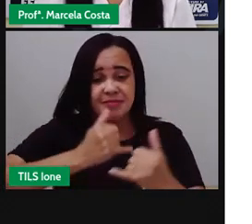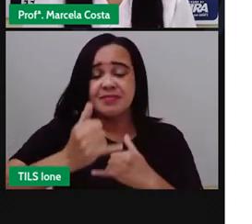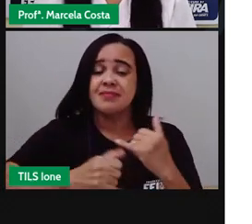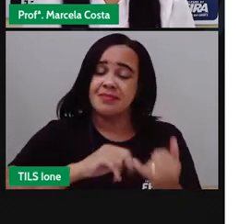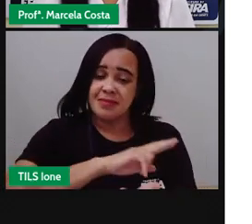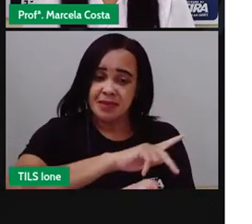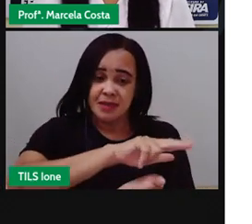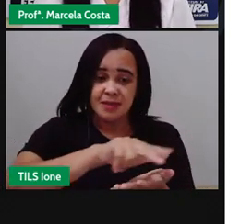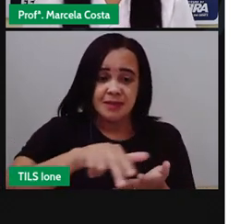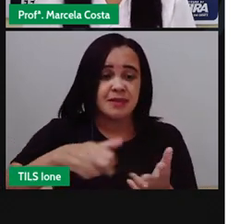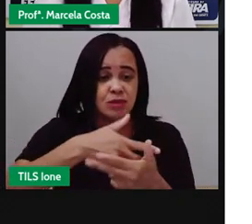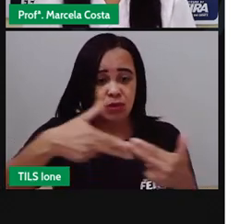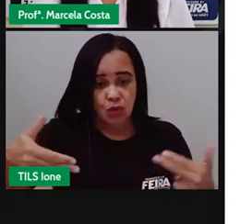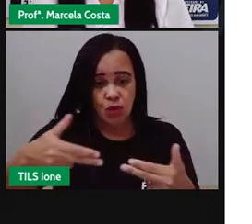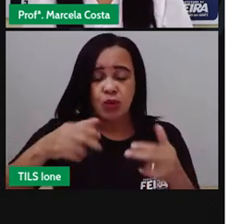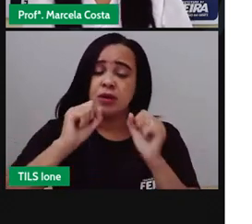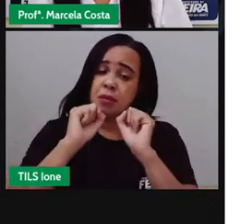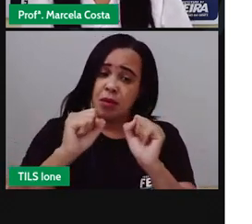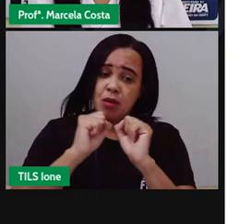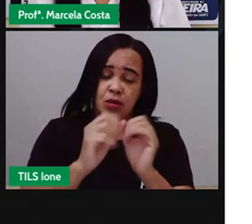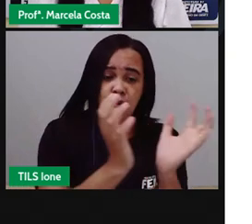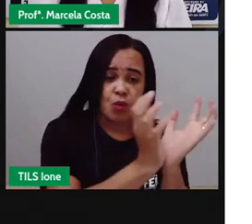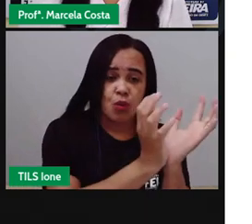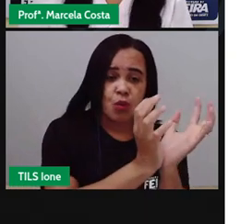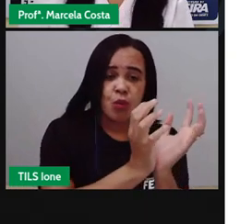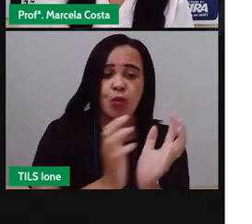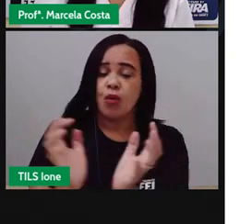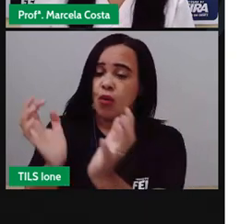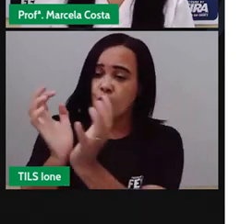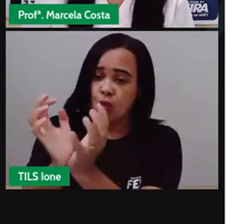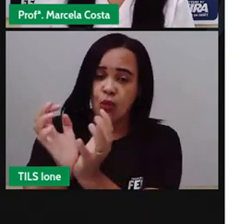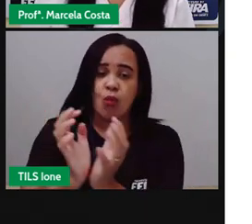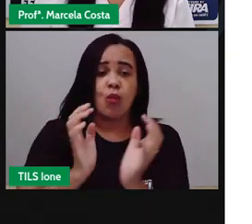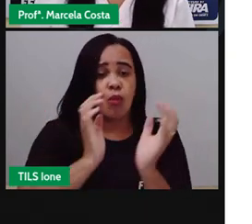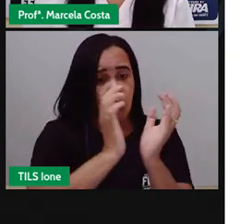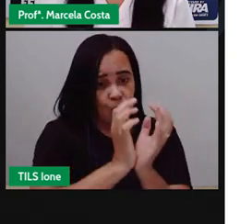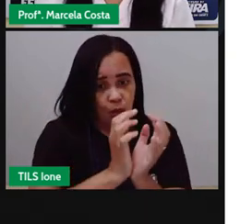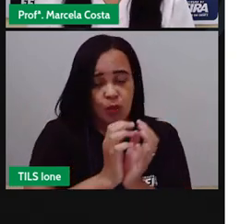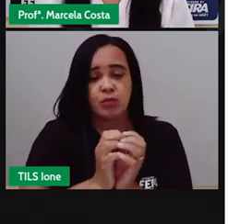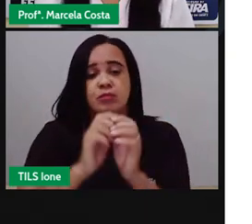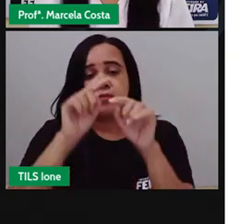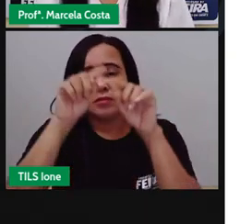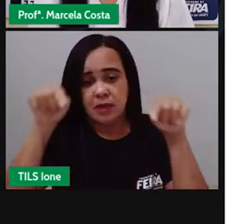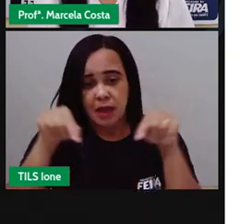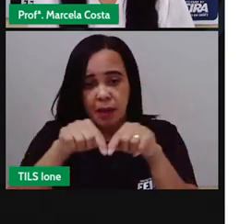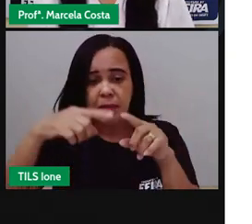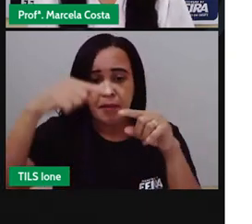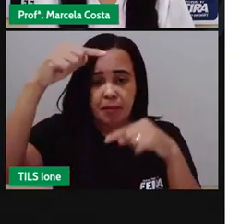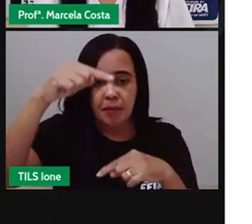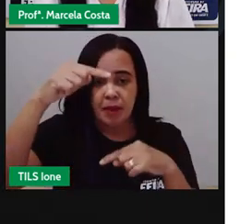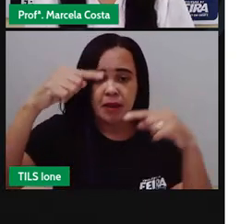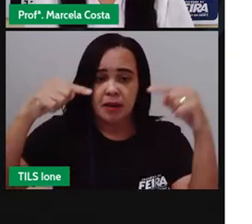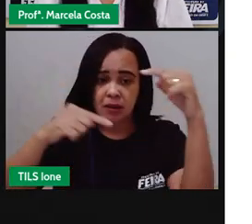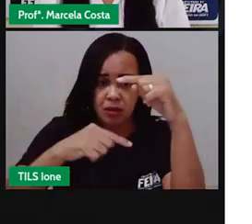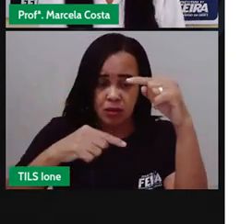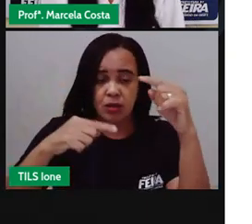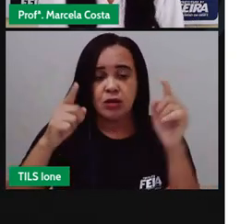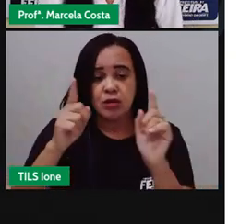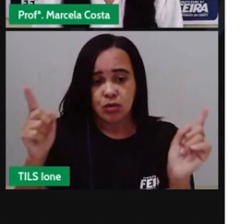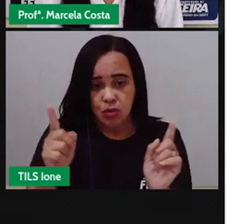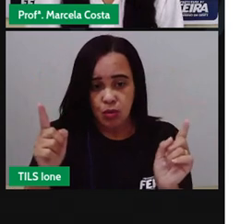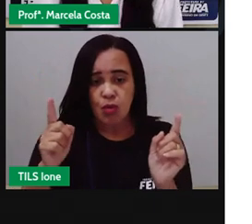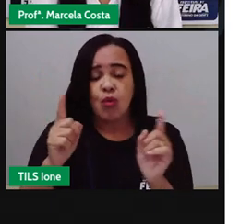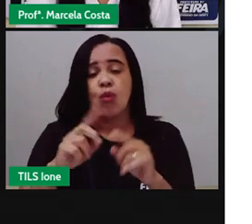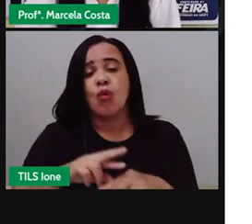separando classificando por cores tamanhos formatos. Agora vamos marcar o rosa